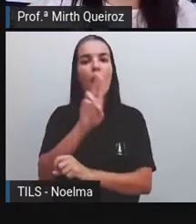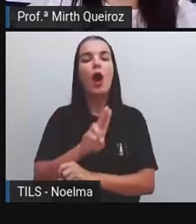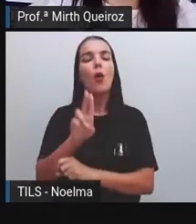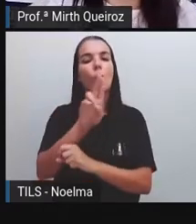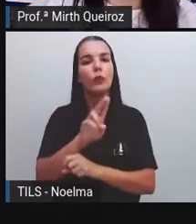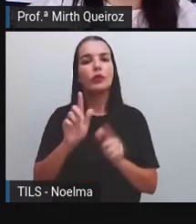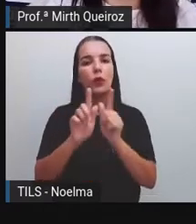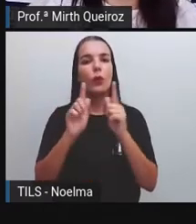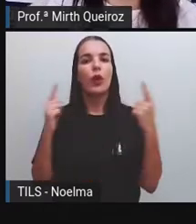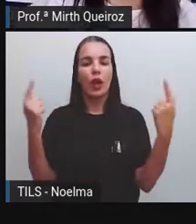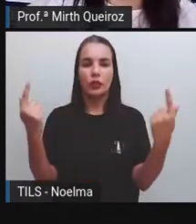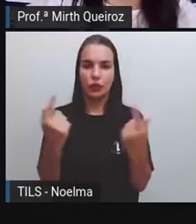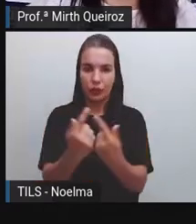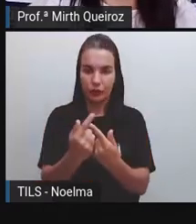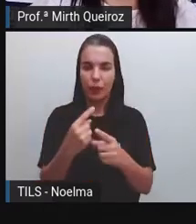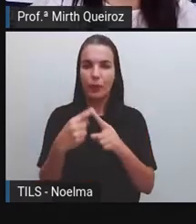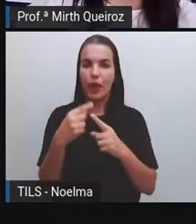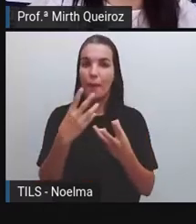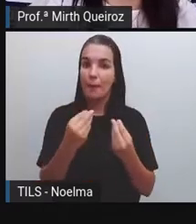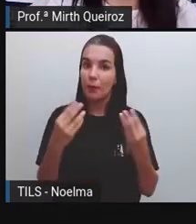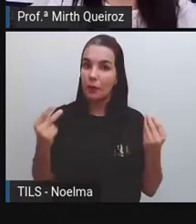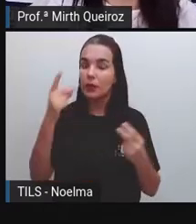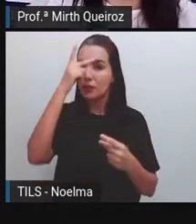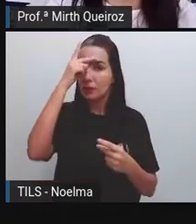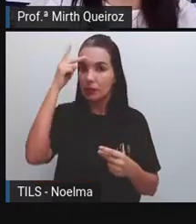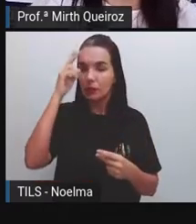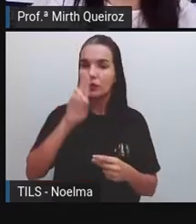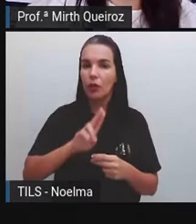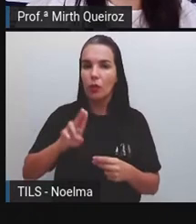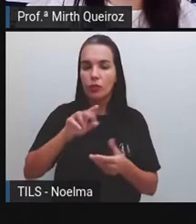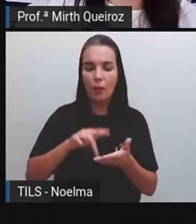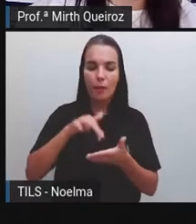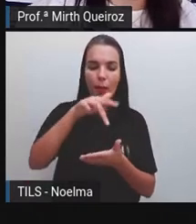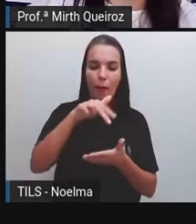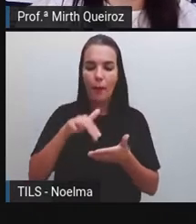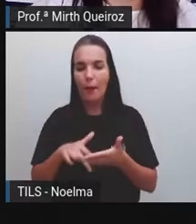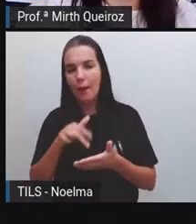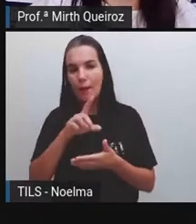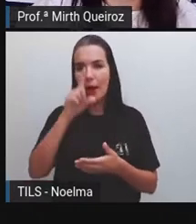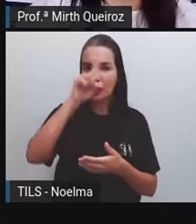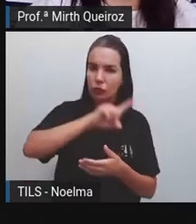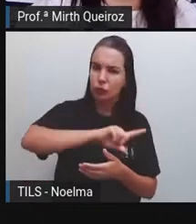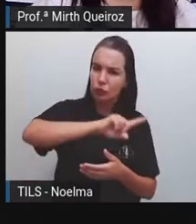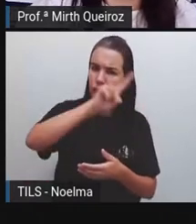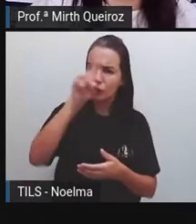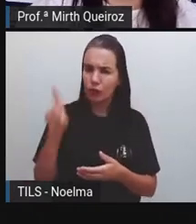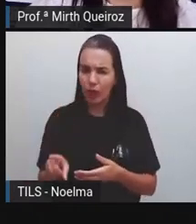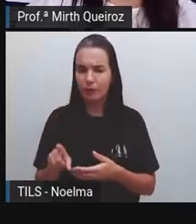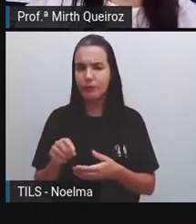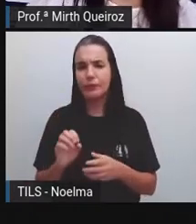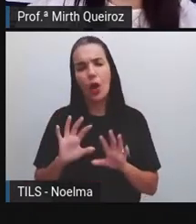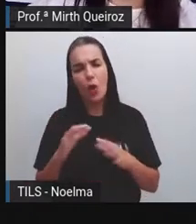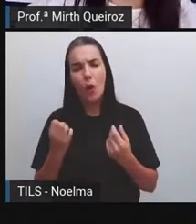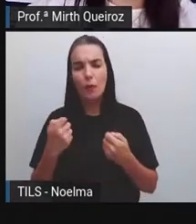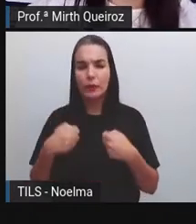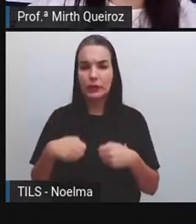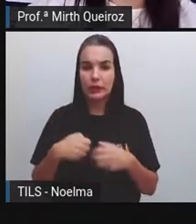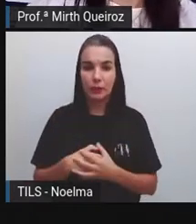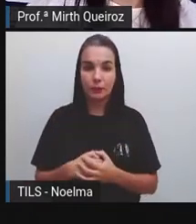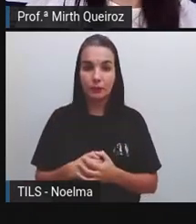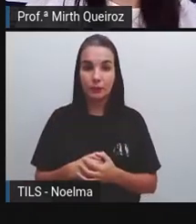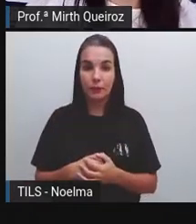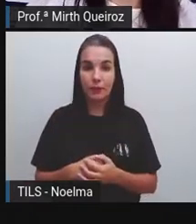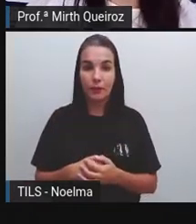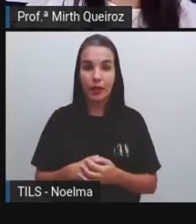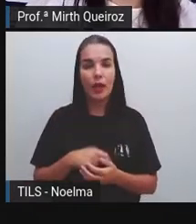transporte coletivo. Várias pessoas vão utilizando ali conforme o decorrer do dia aí, conforme a necessidade. Em seu município,